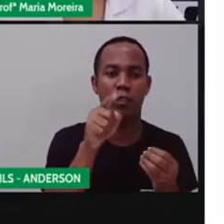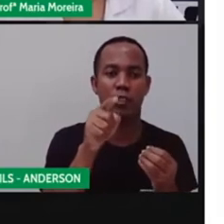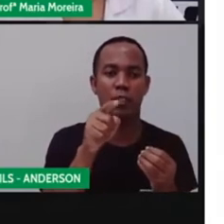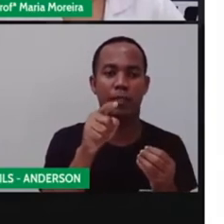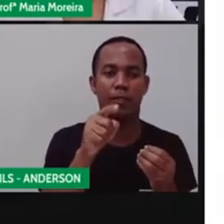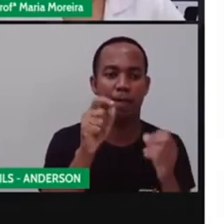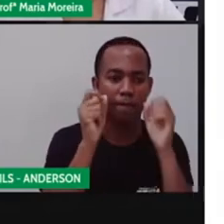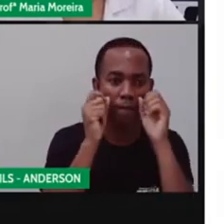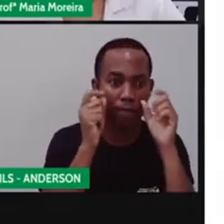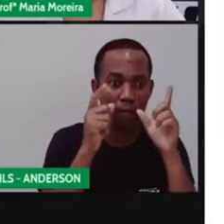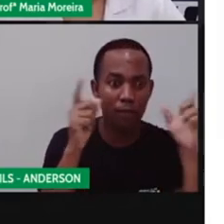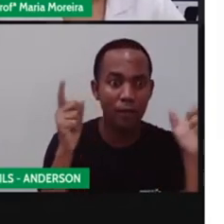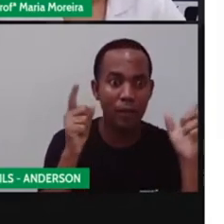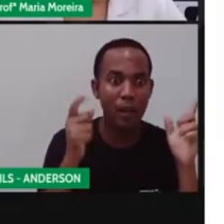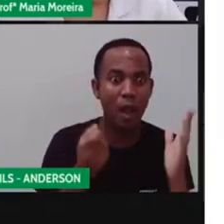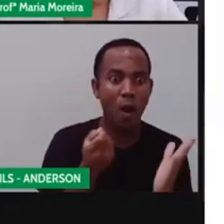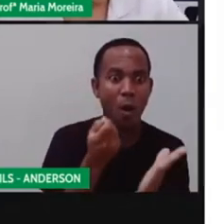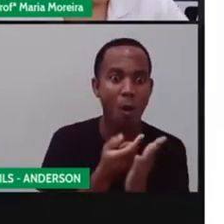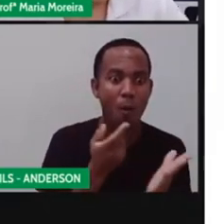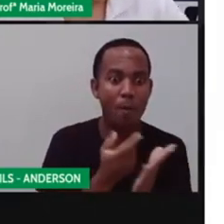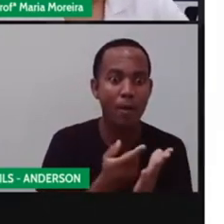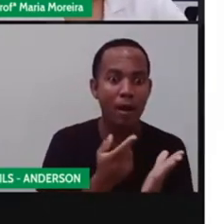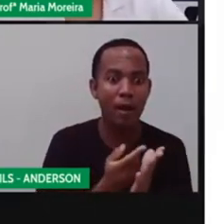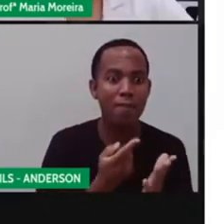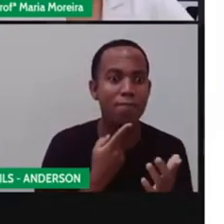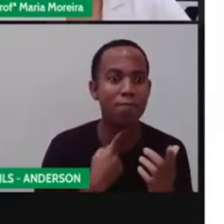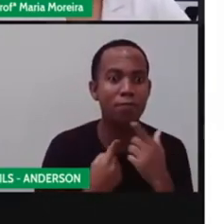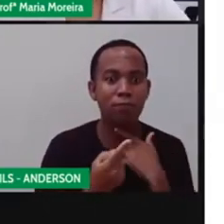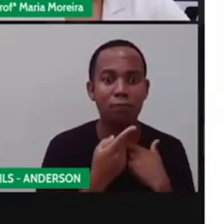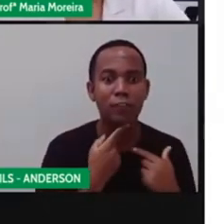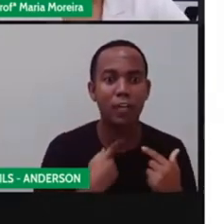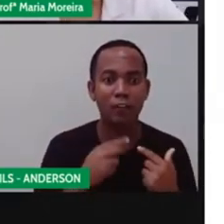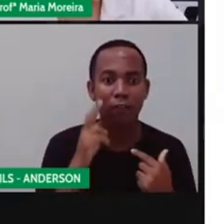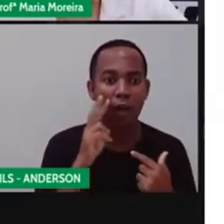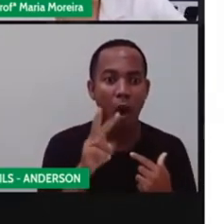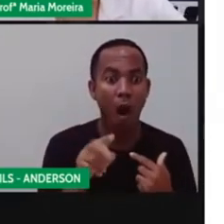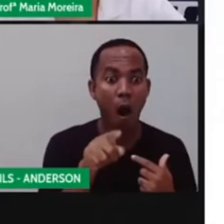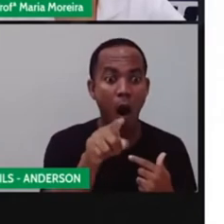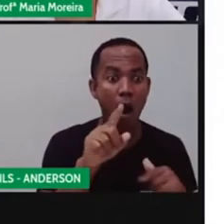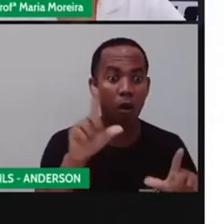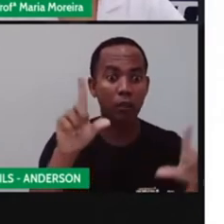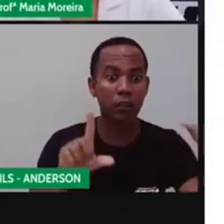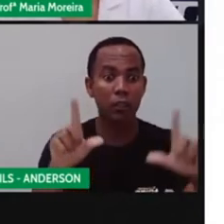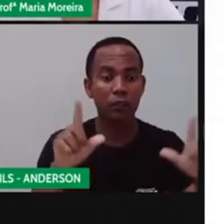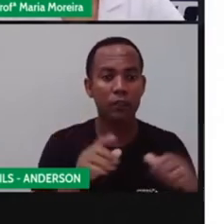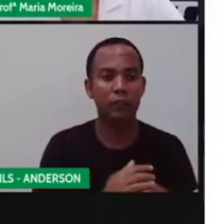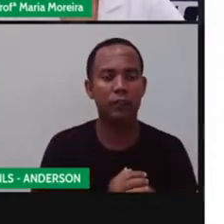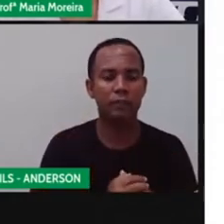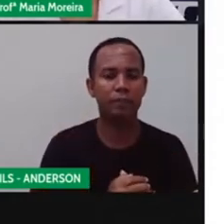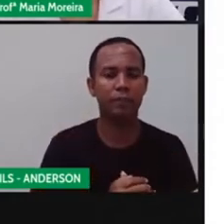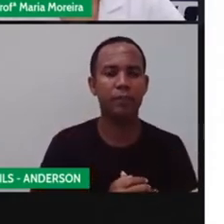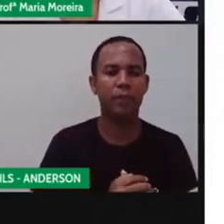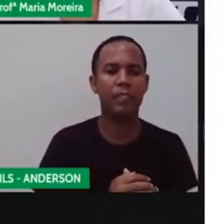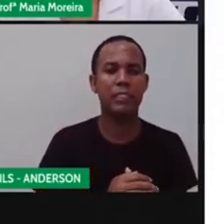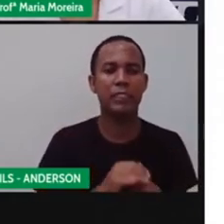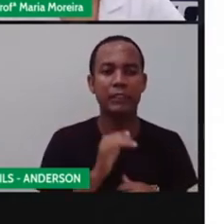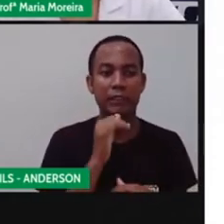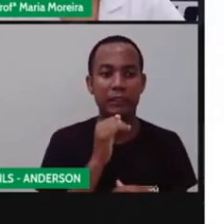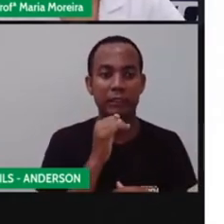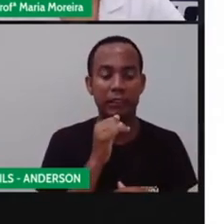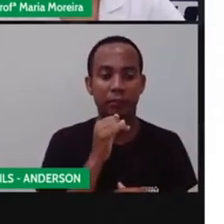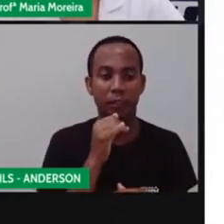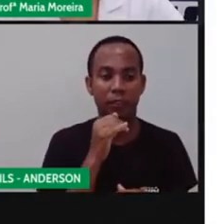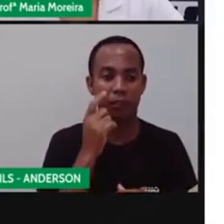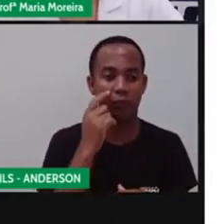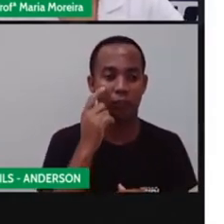produtos ou serviços. São aquelas propagandas tipo a do McDonald's, que a gente olha e faz, meu Deus, eu preciso desse